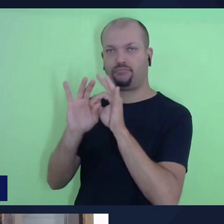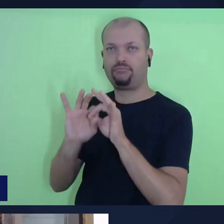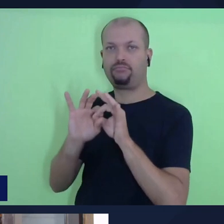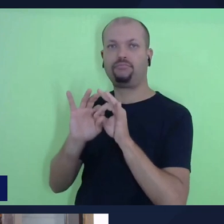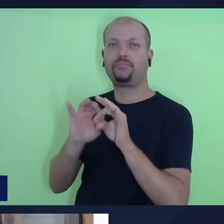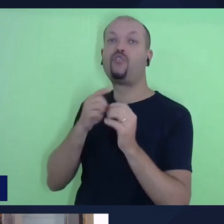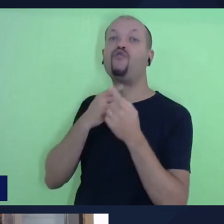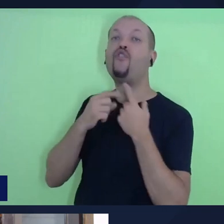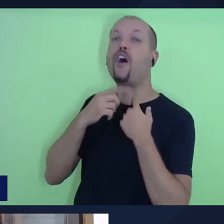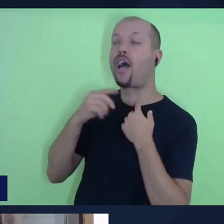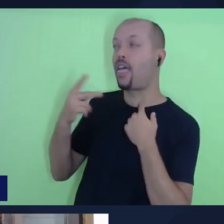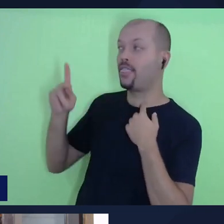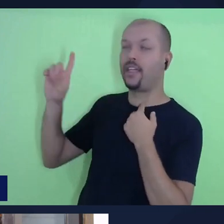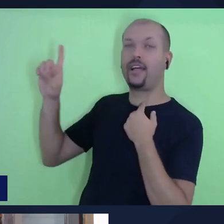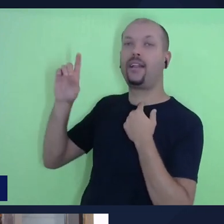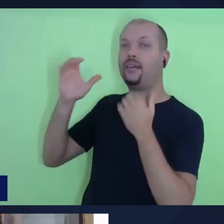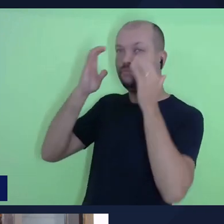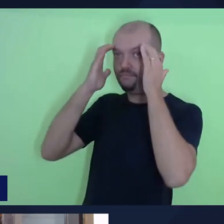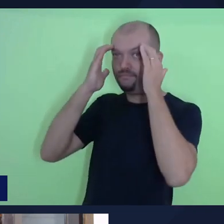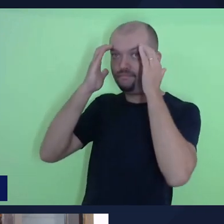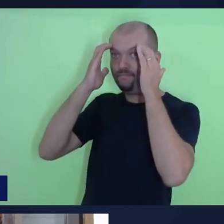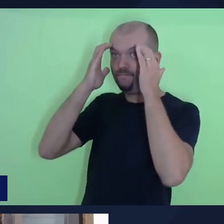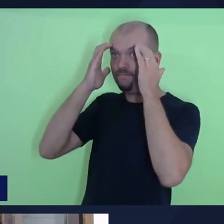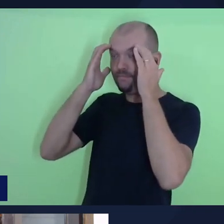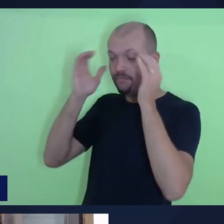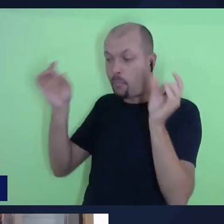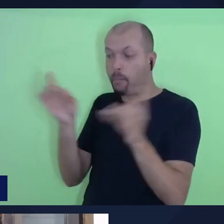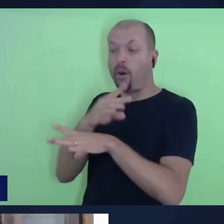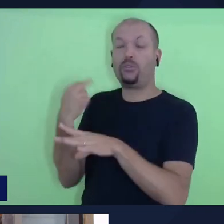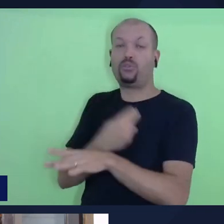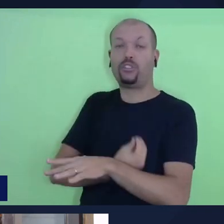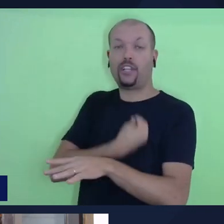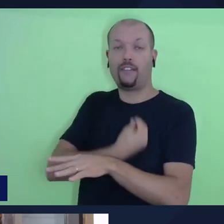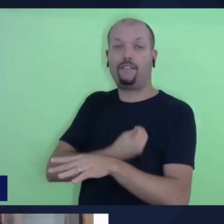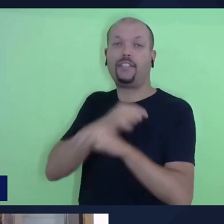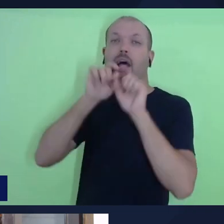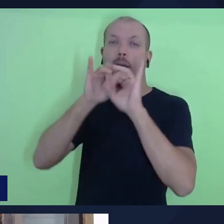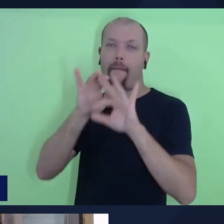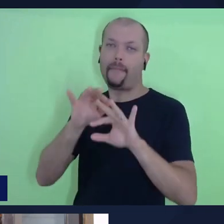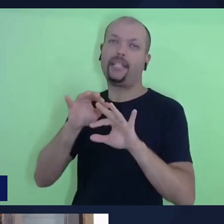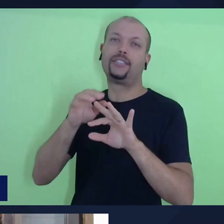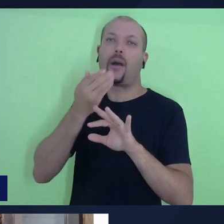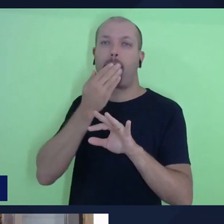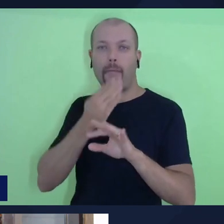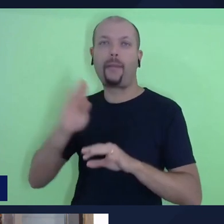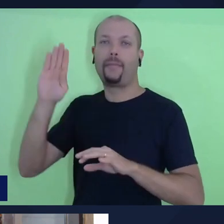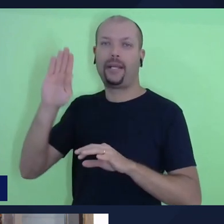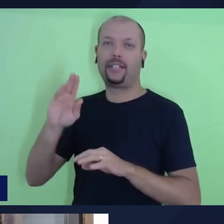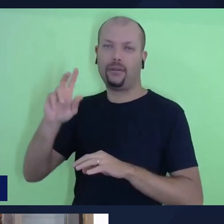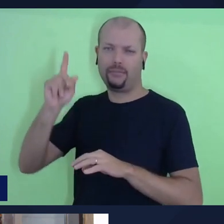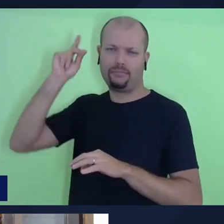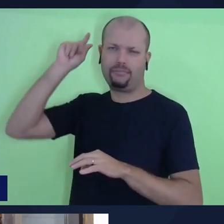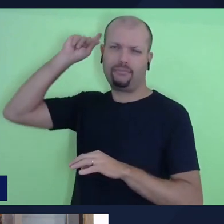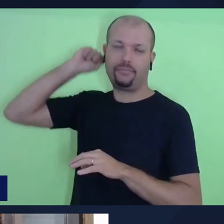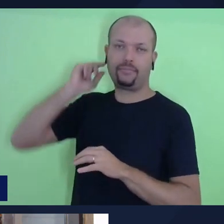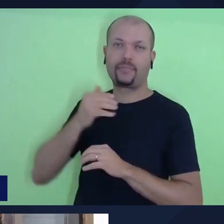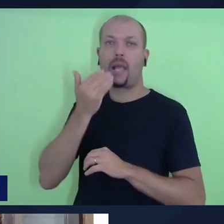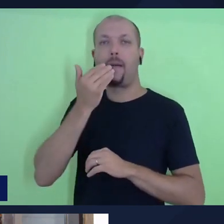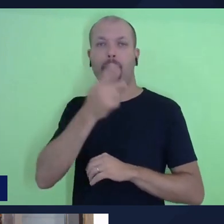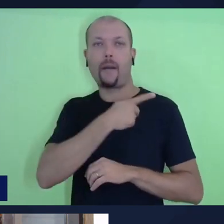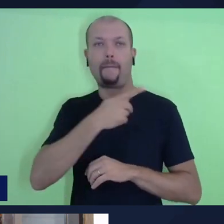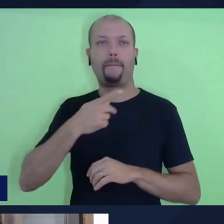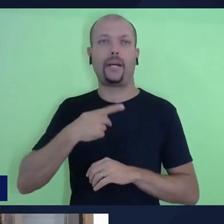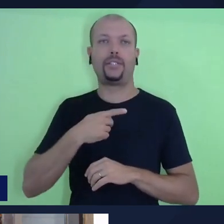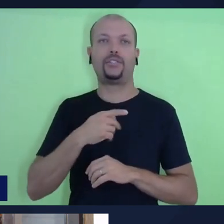é cumprir na nossa vida as bênçãos que prometeu quando assim as estabeleceu. Eu vou pedir ao pastor Bruno para